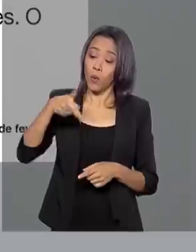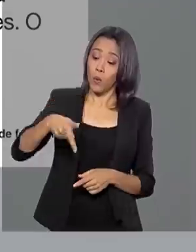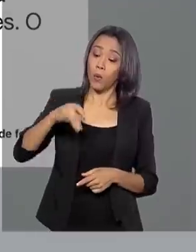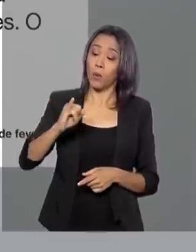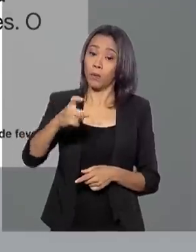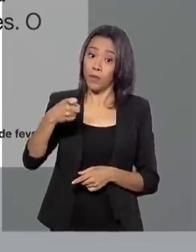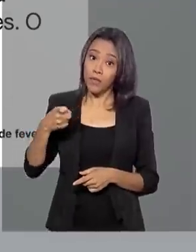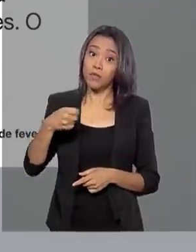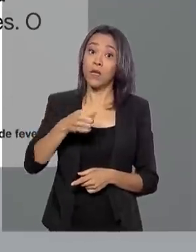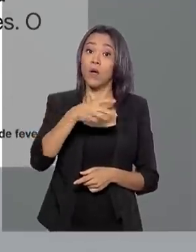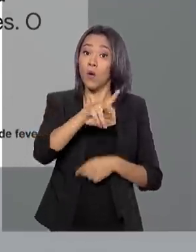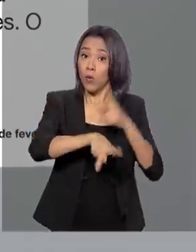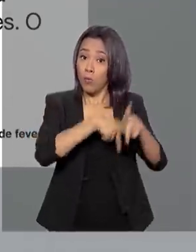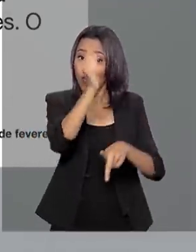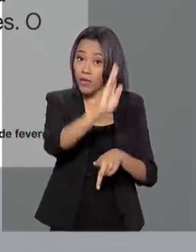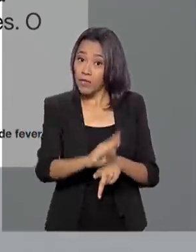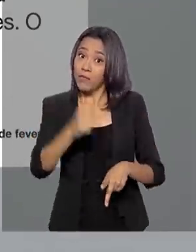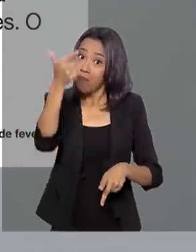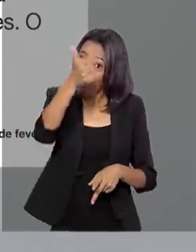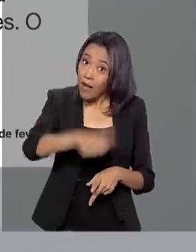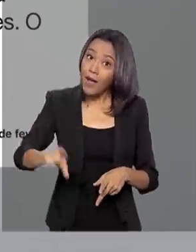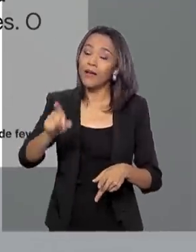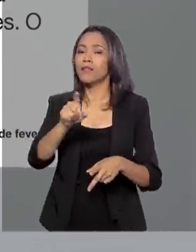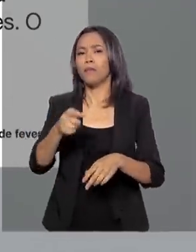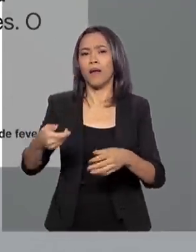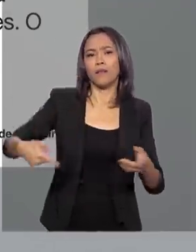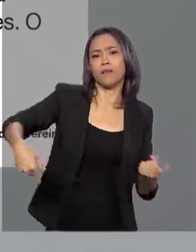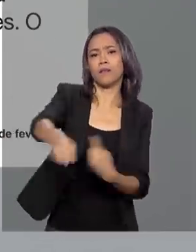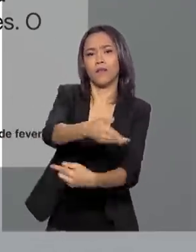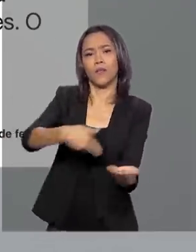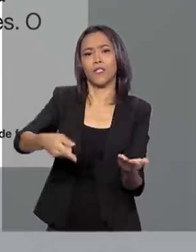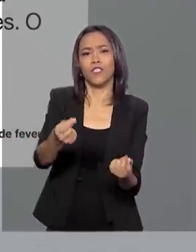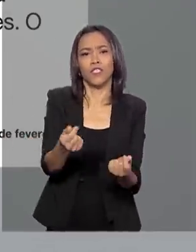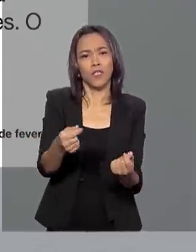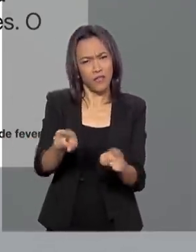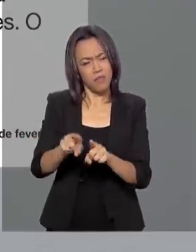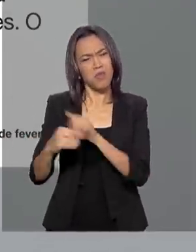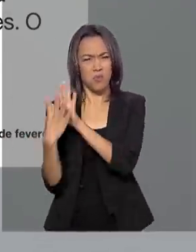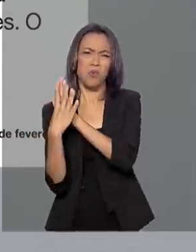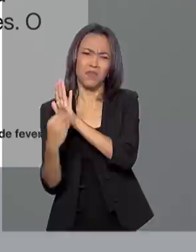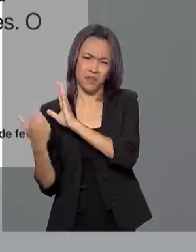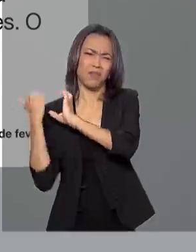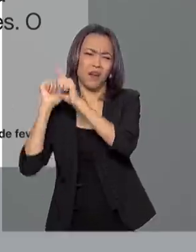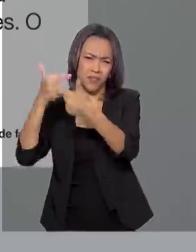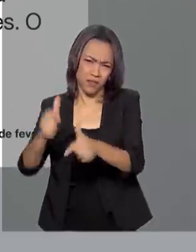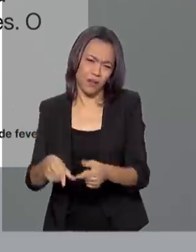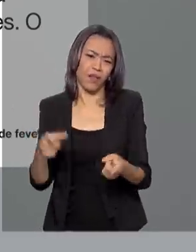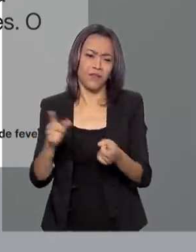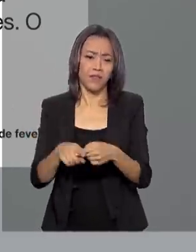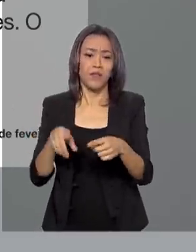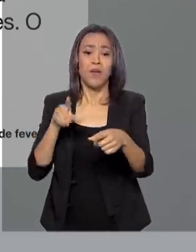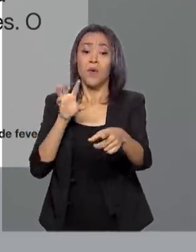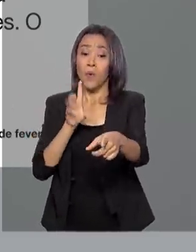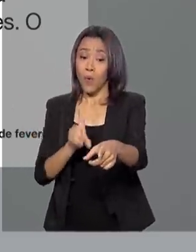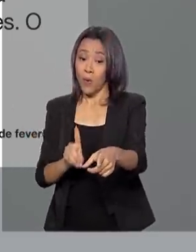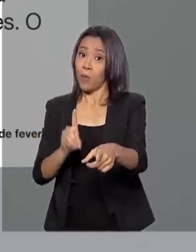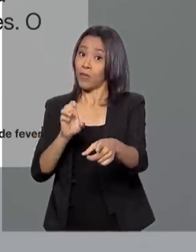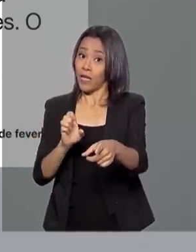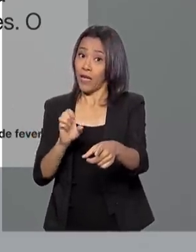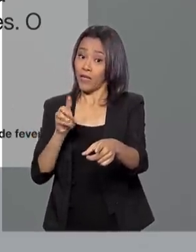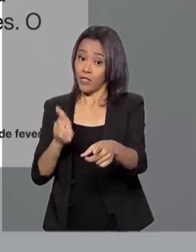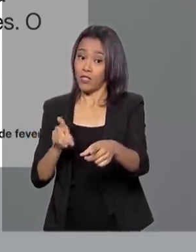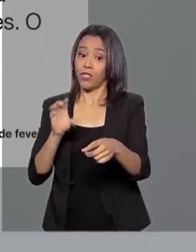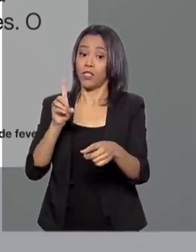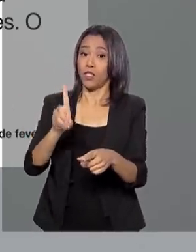brasileiro terá mais uma alternativa para efetuar transações, além dos modelos tradicionais já existentes, como TED, DOC, boleto,